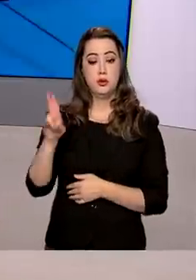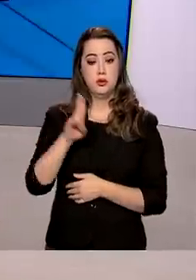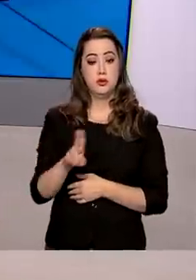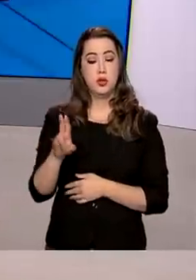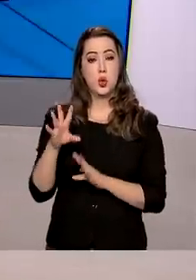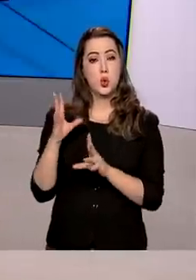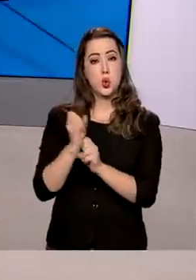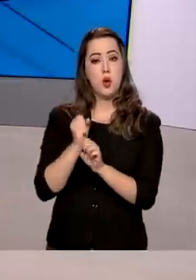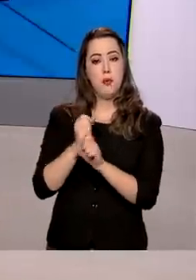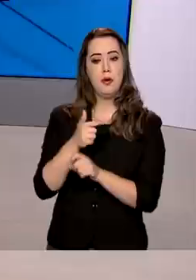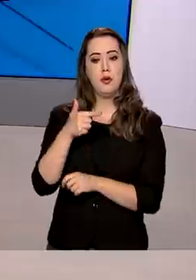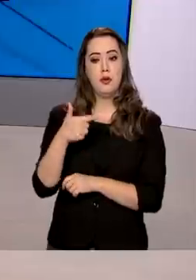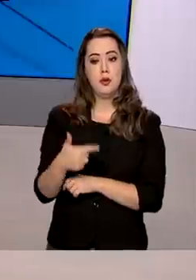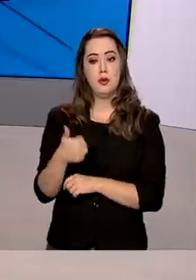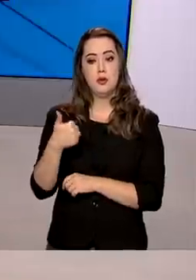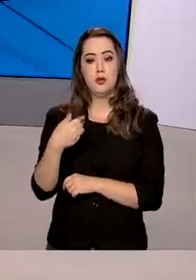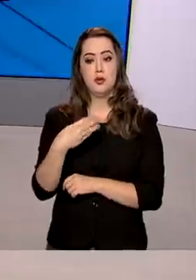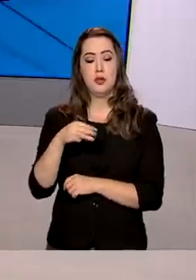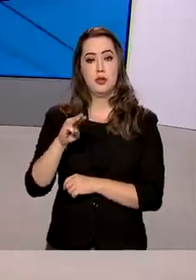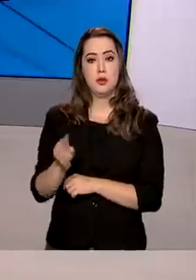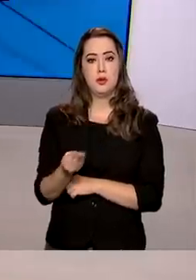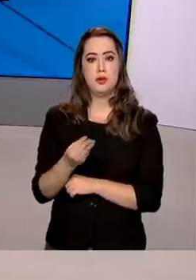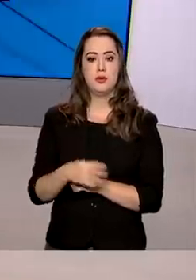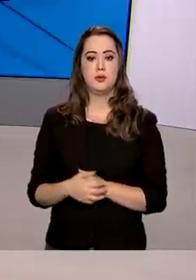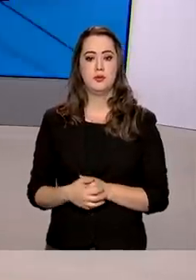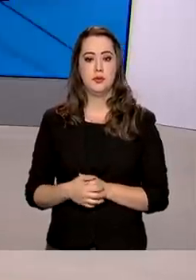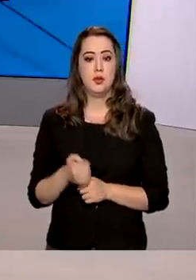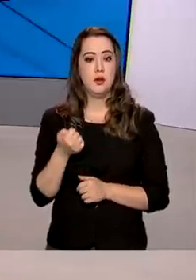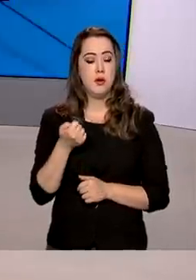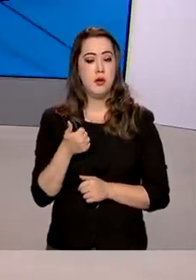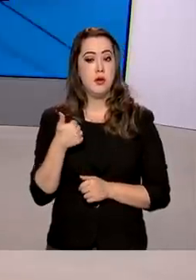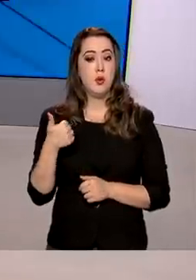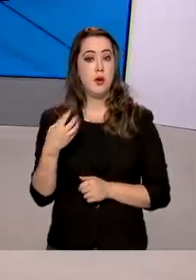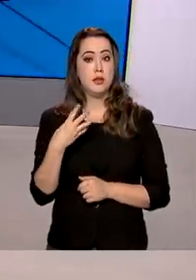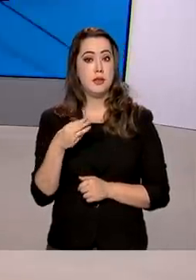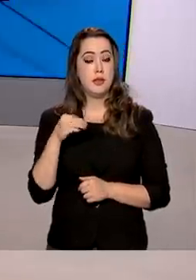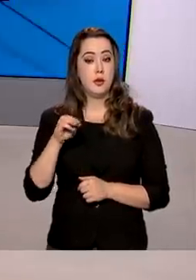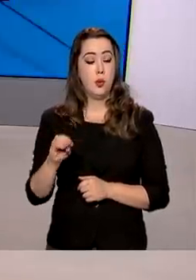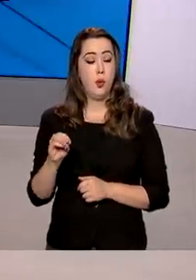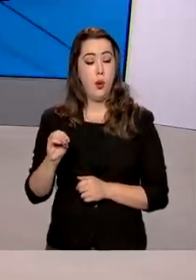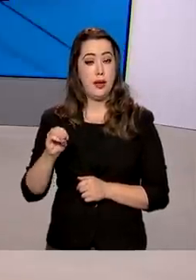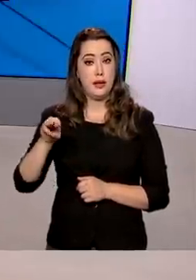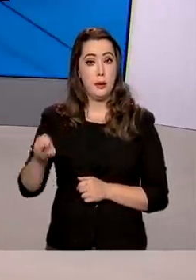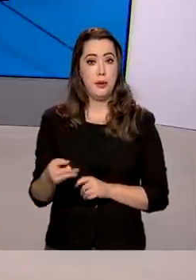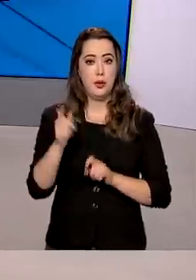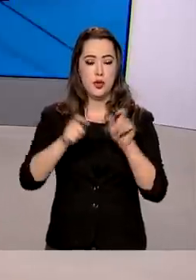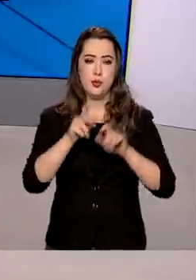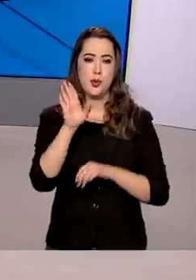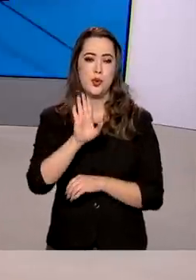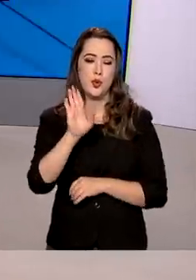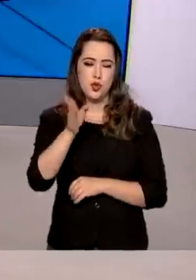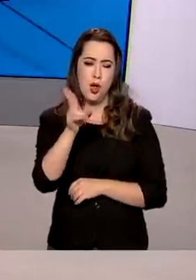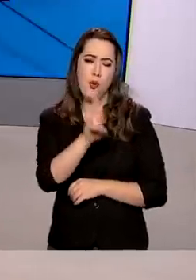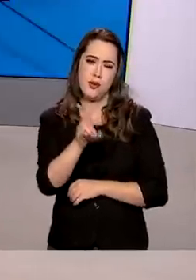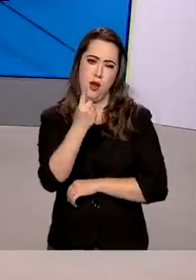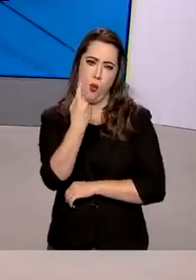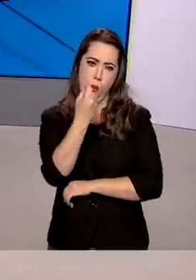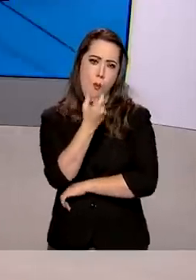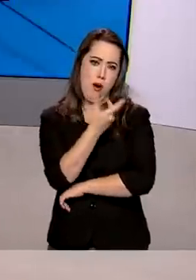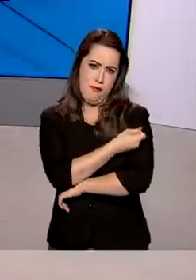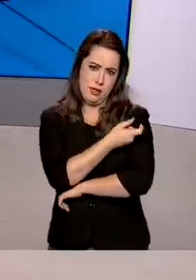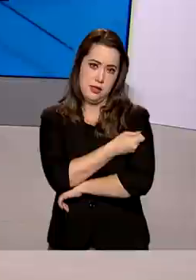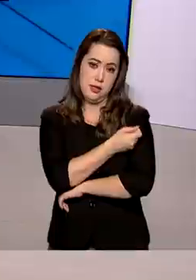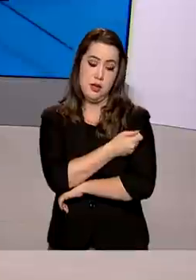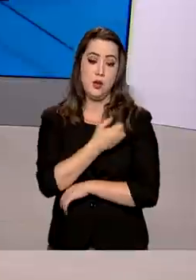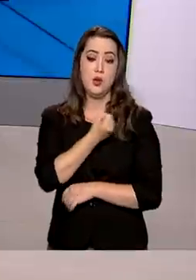somam aí 214 milhões. Quase 140 milhões de pessoas tomaram a primeira dose da vacina e o número de